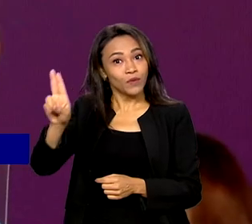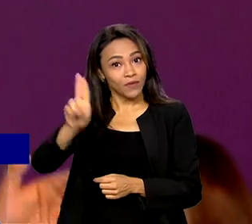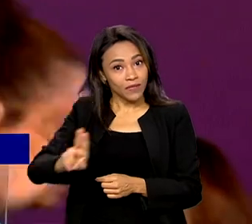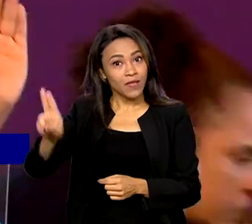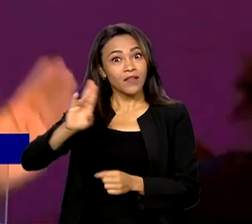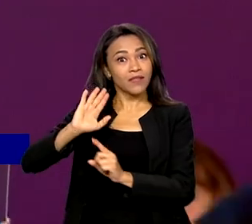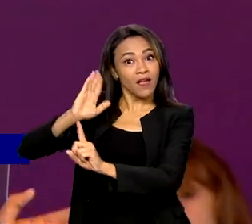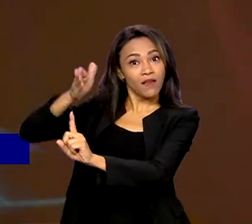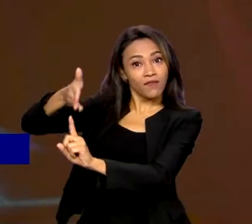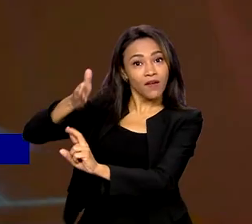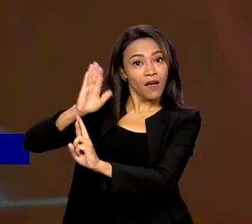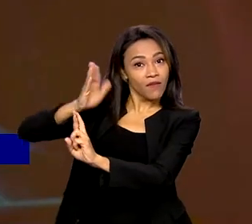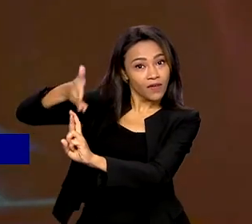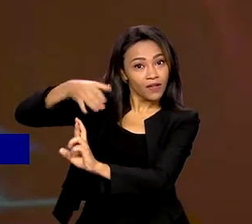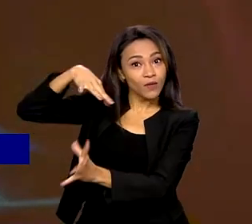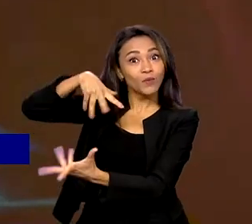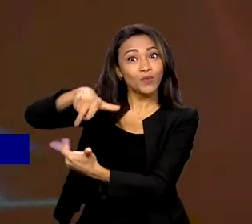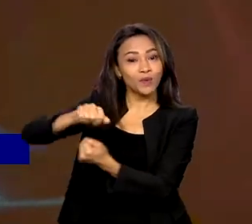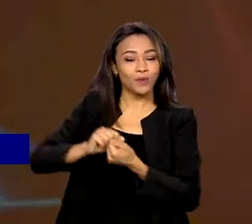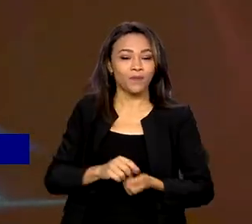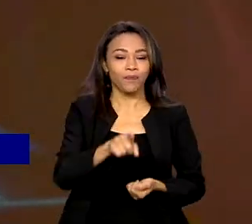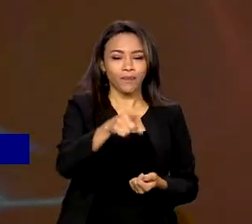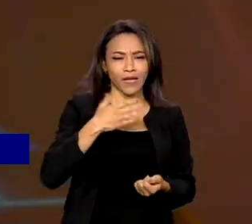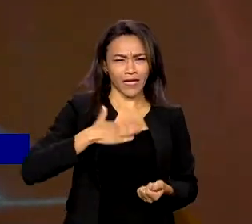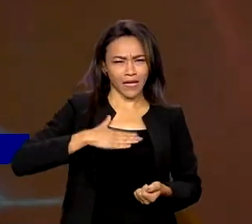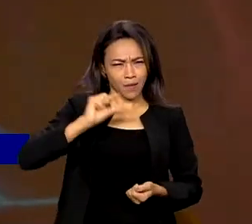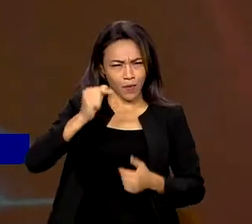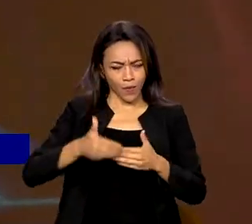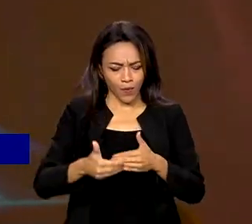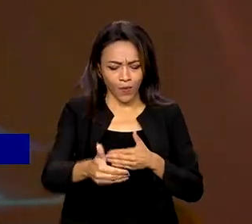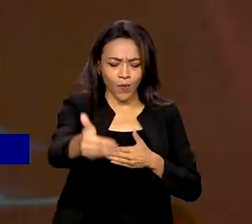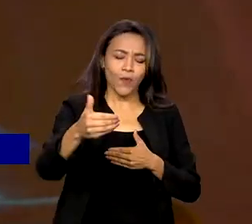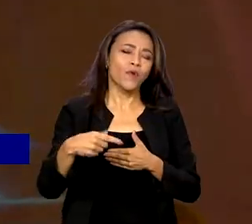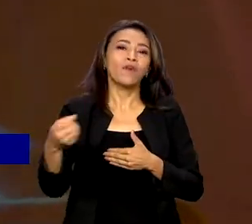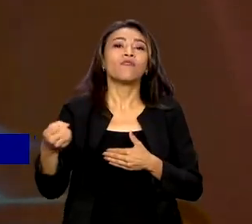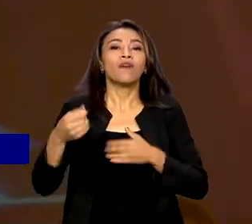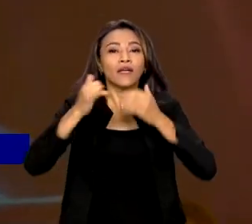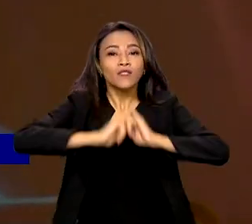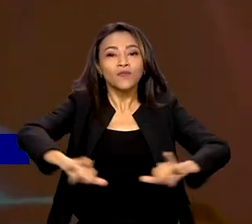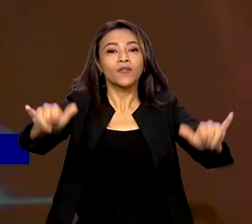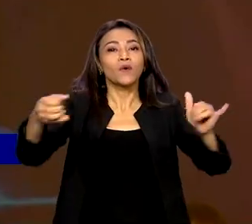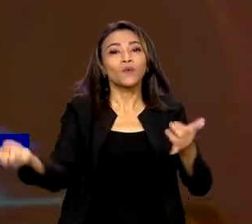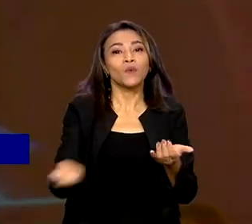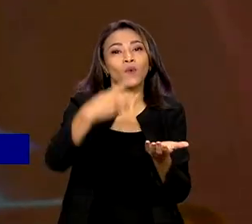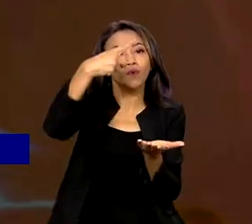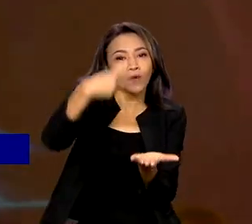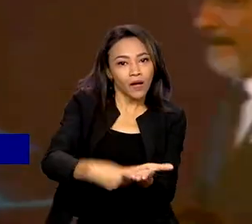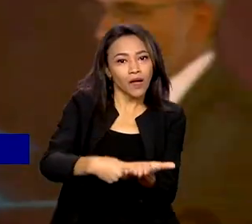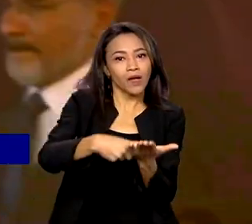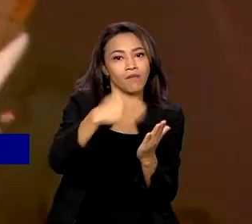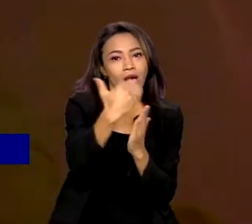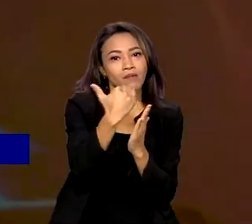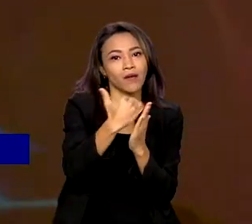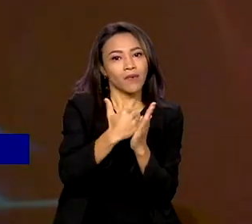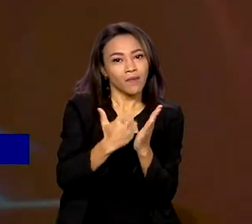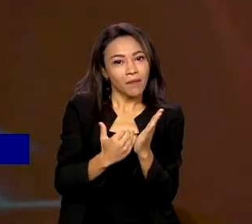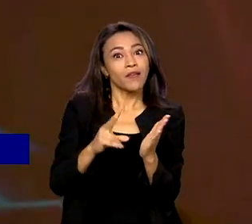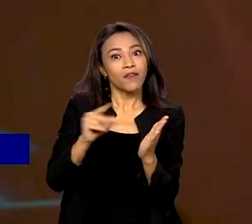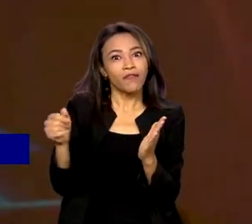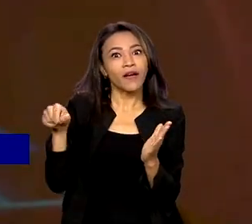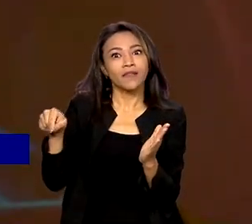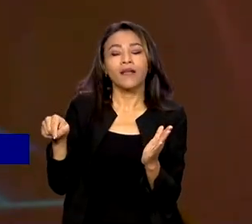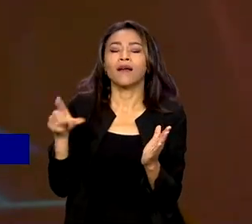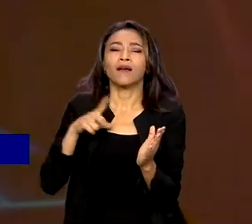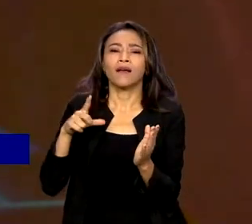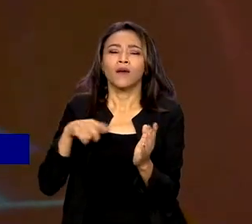no mundo inteiro. Daqui a pouco o presidente vai lançar um novo PAC e nela vai incluir novas instituições federais